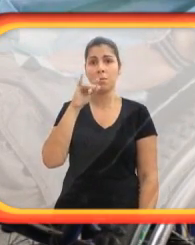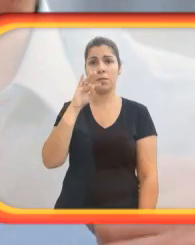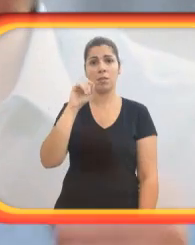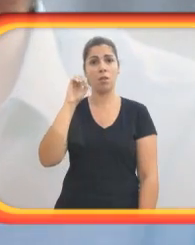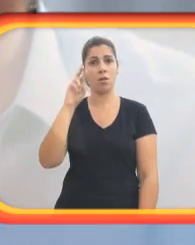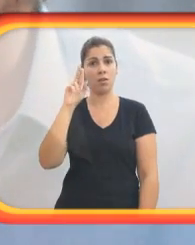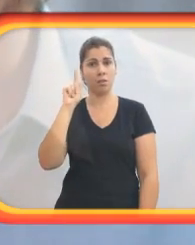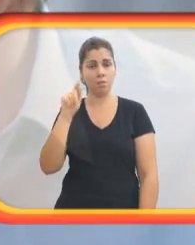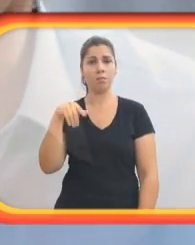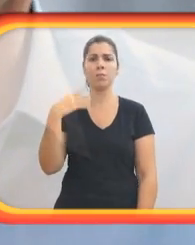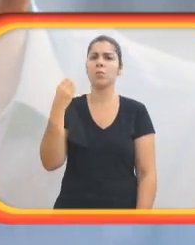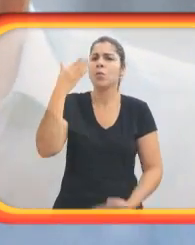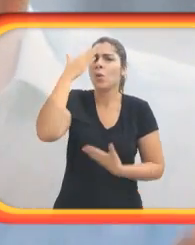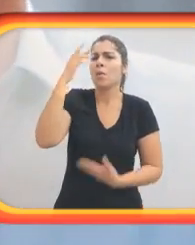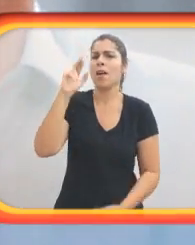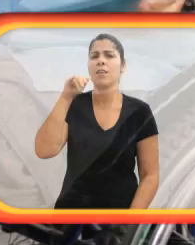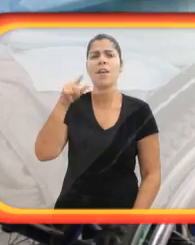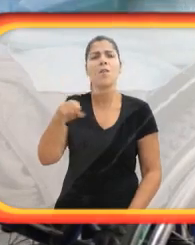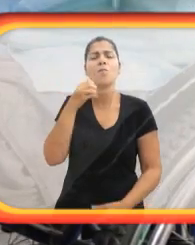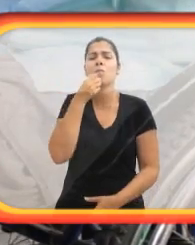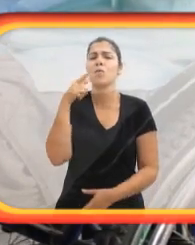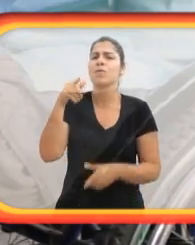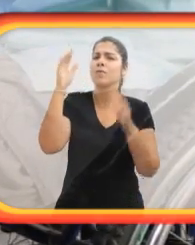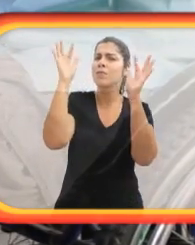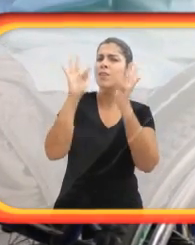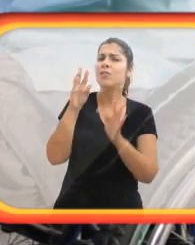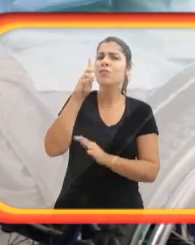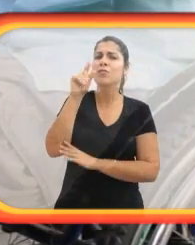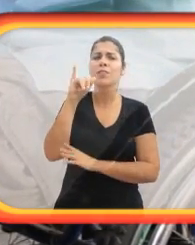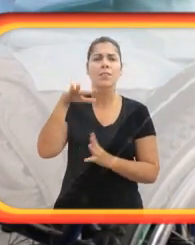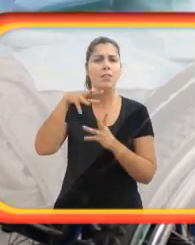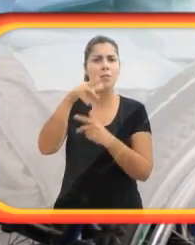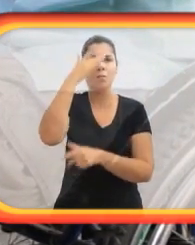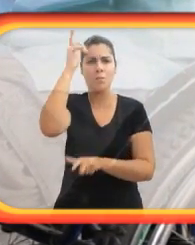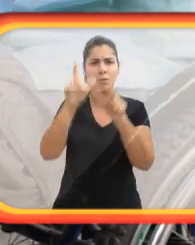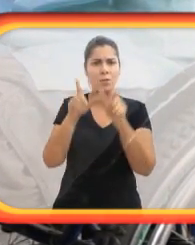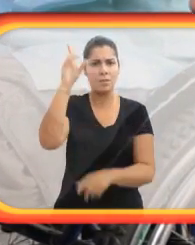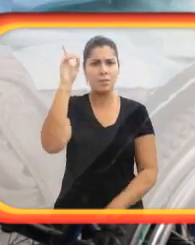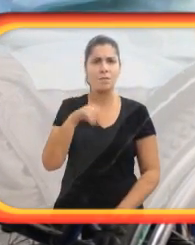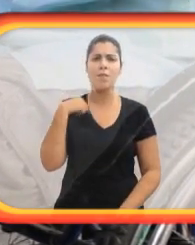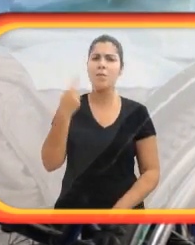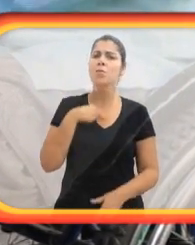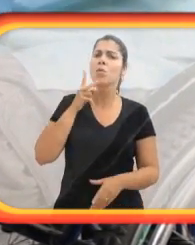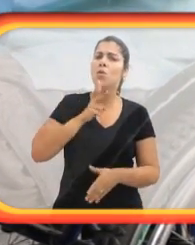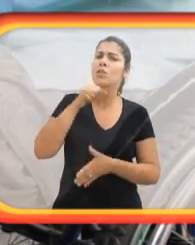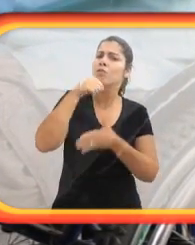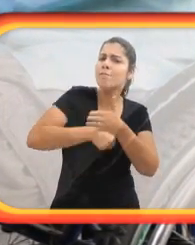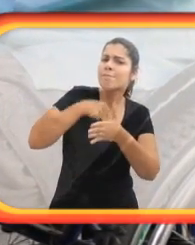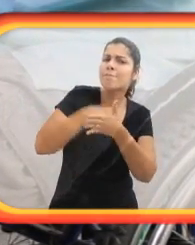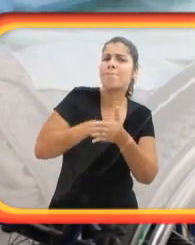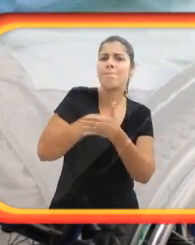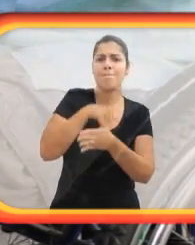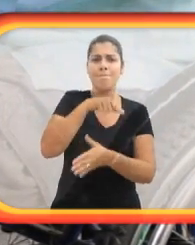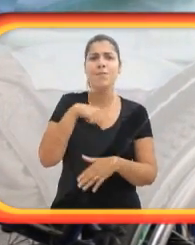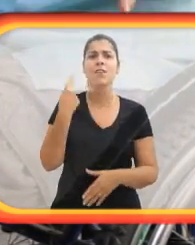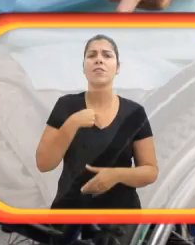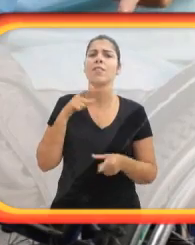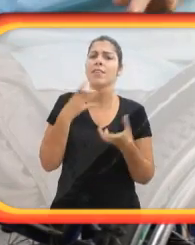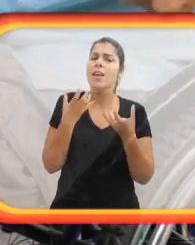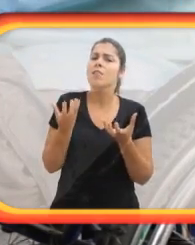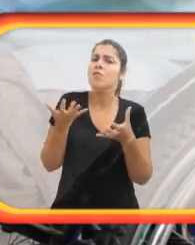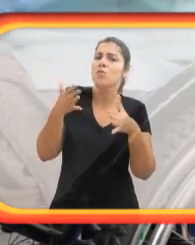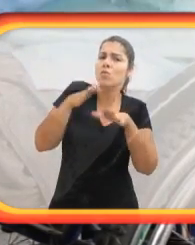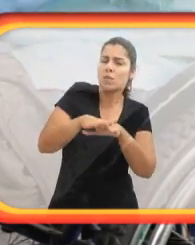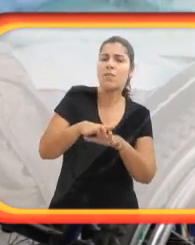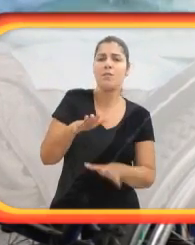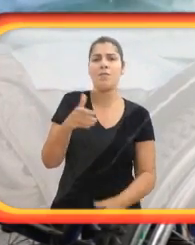.org. Muito obrigado, Rainha. É isso aí. Feliz Dia Internacional das Pessoas com Deficiência. E vamos continuar na luta, que a gente quer